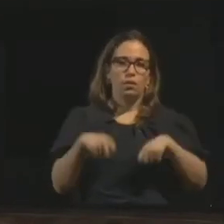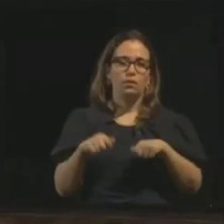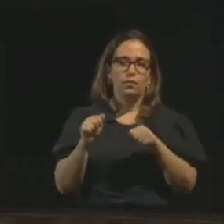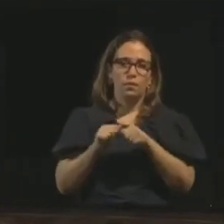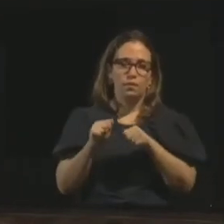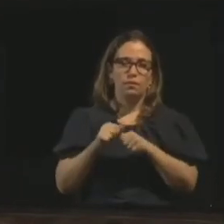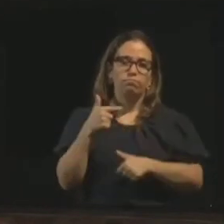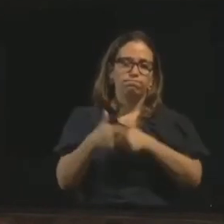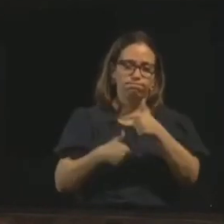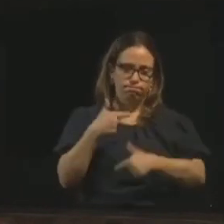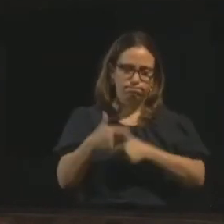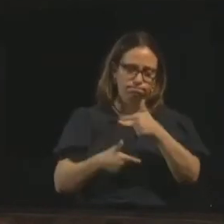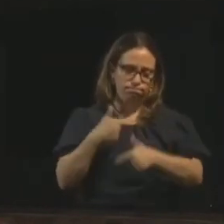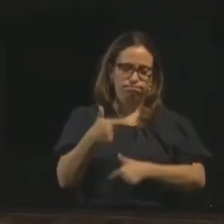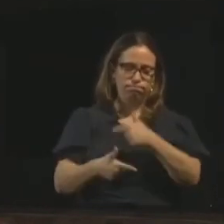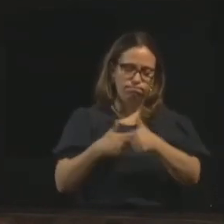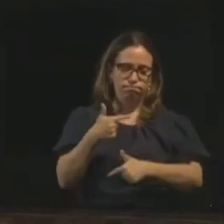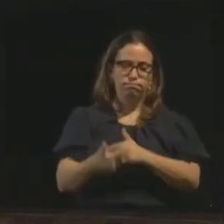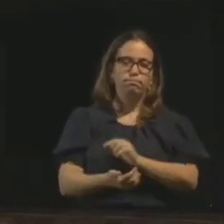Trabalhar muito, sim.